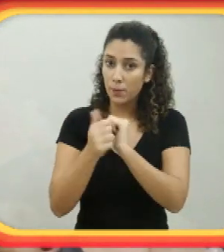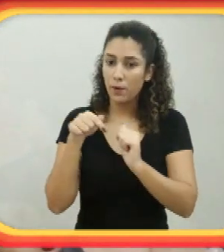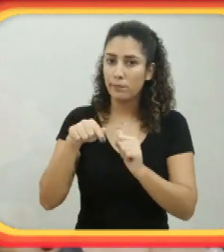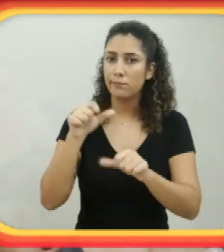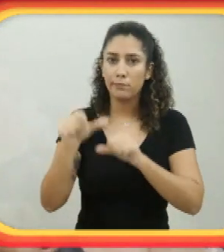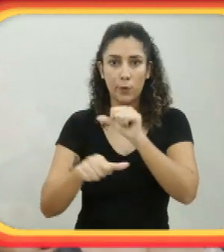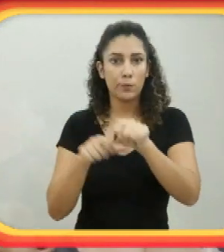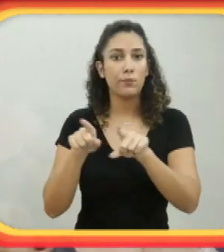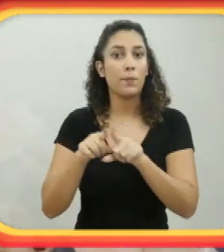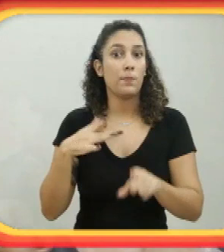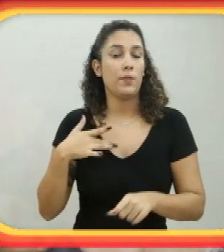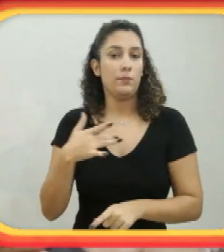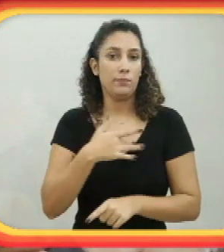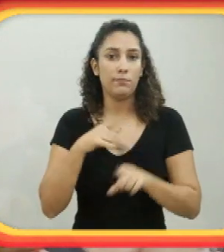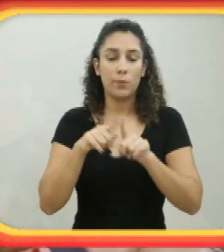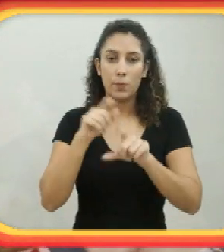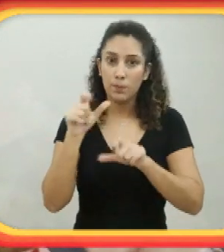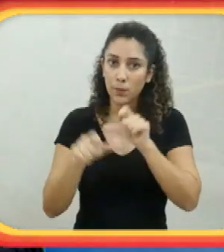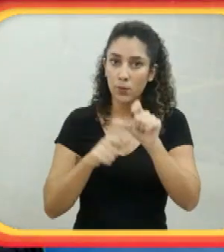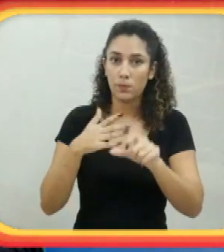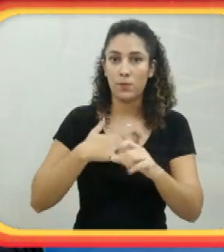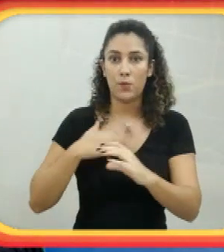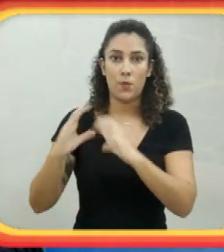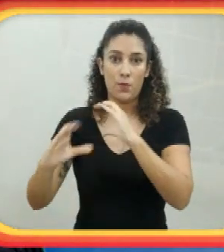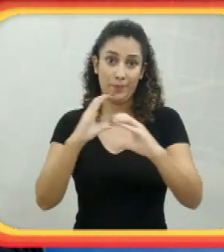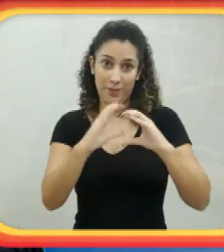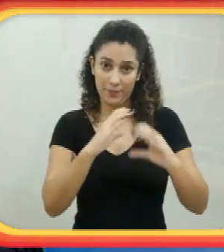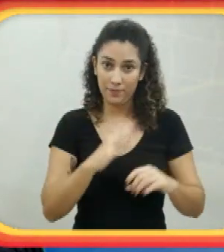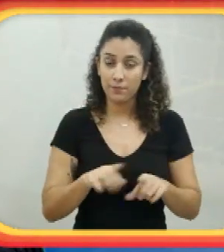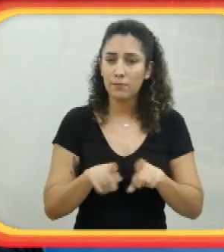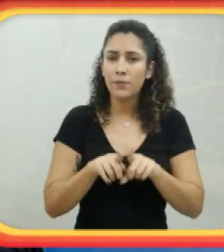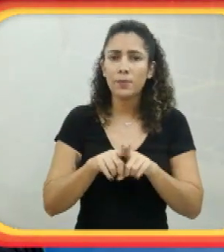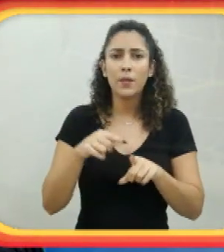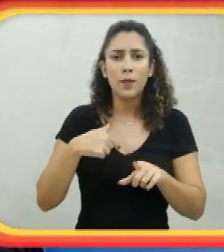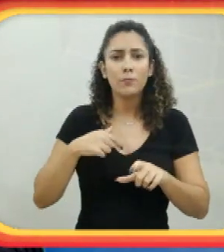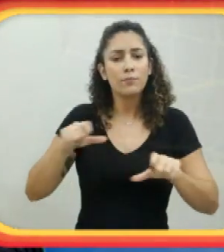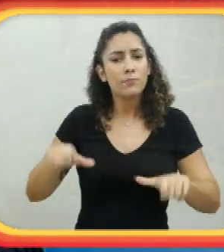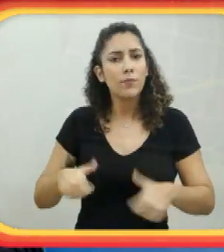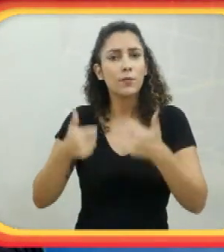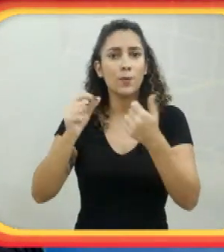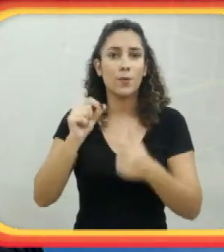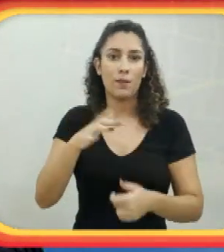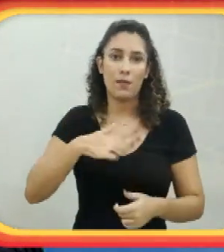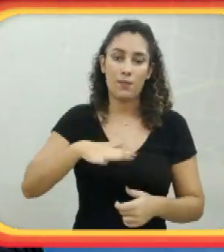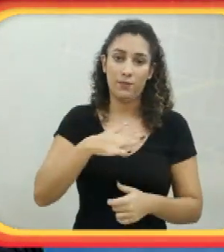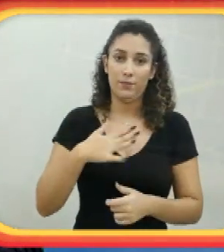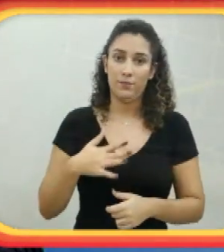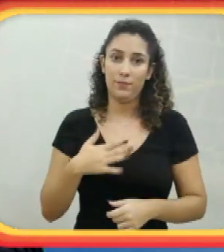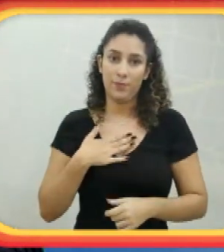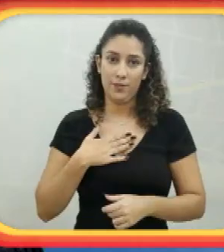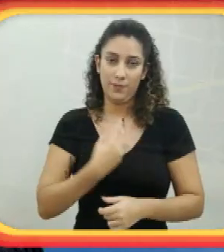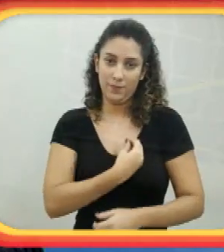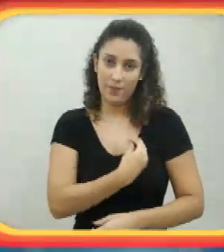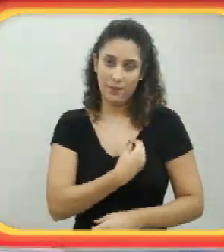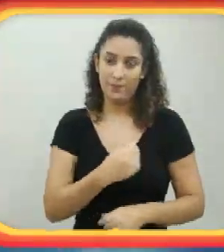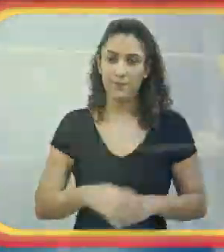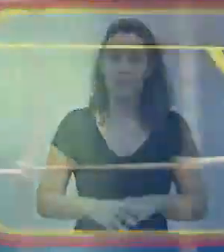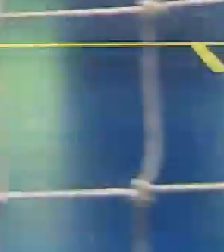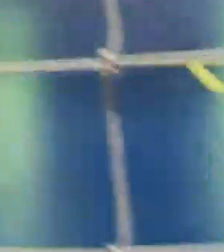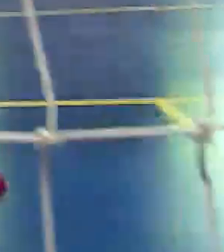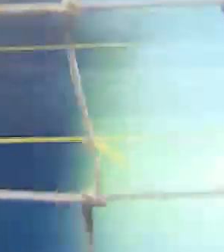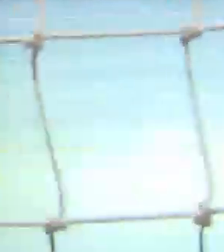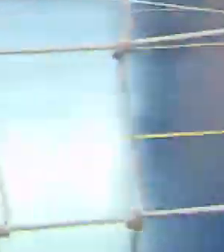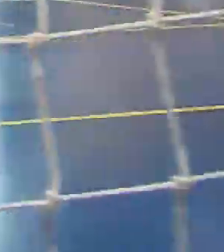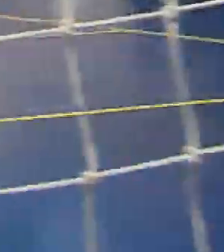Deus, assim, o esporte também mudou a minha saúde, mudou a minha comunicação. Isso tem melhorado muito em todas as áreas da minha